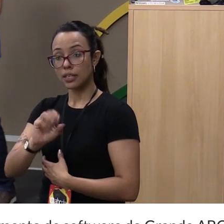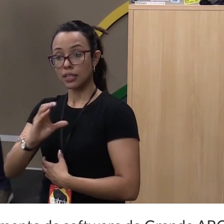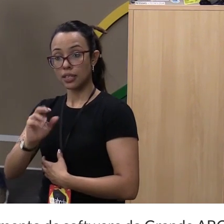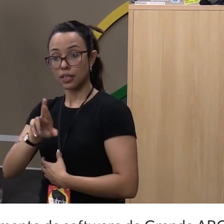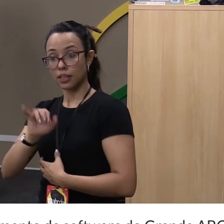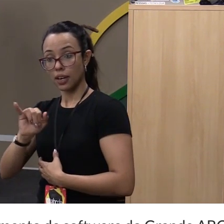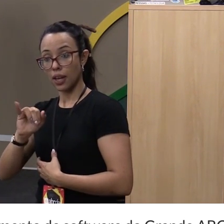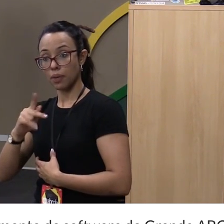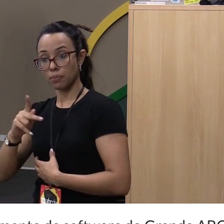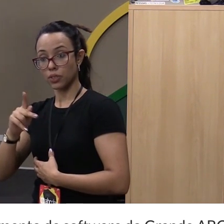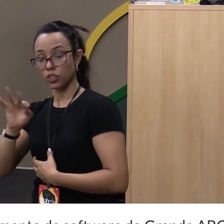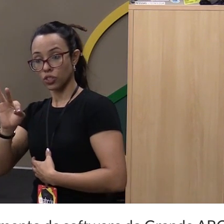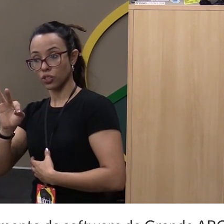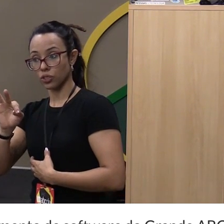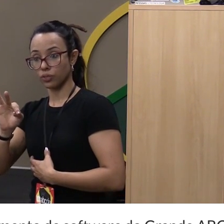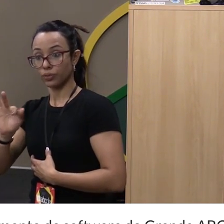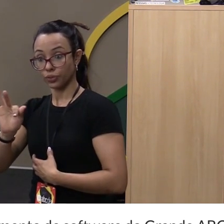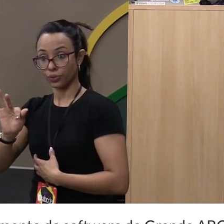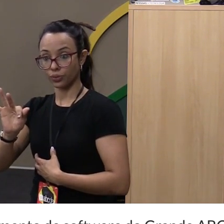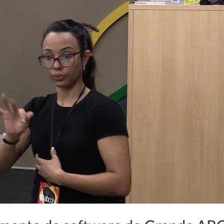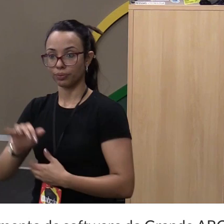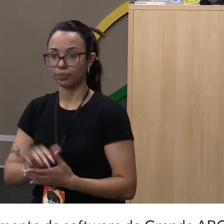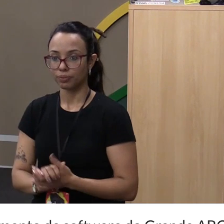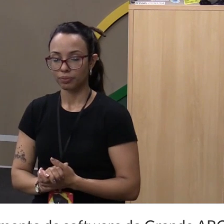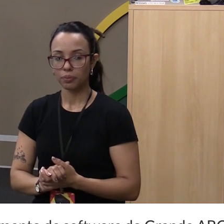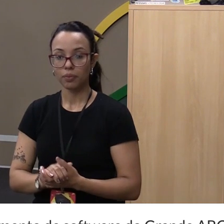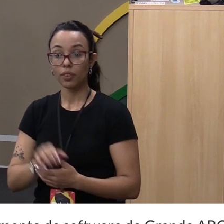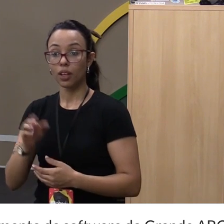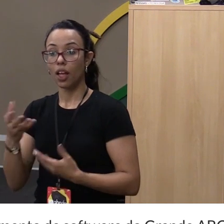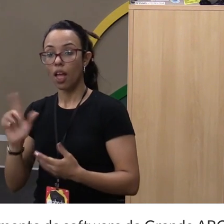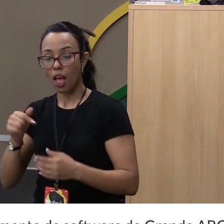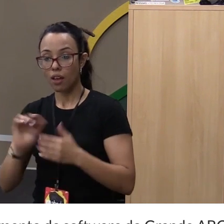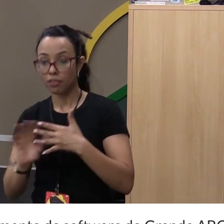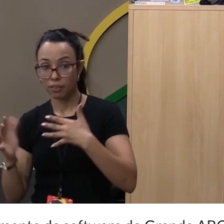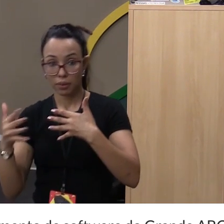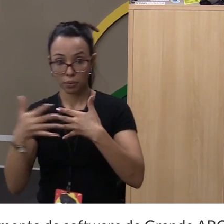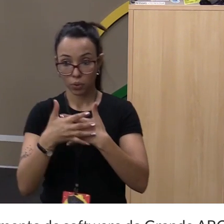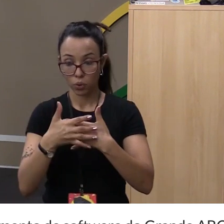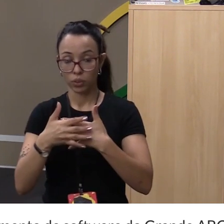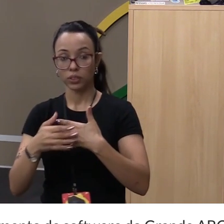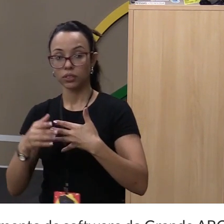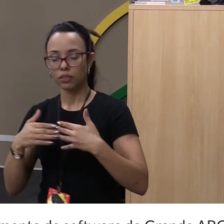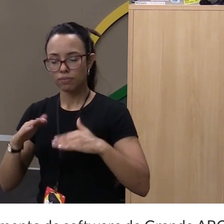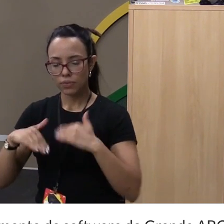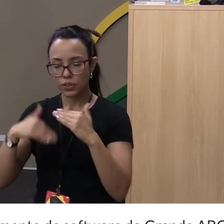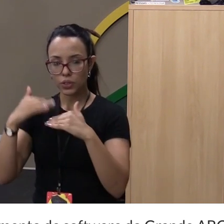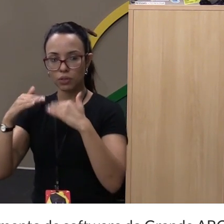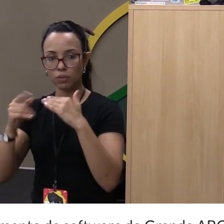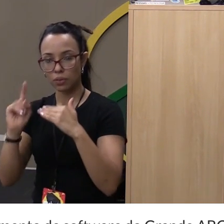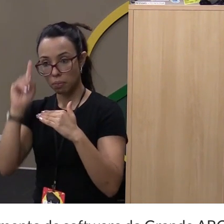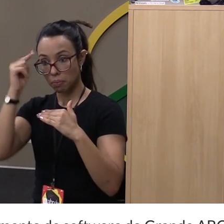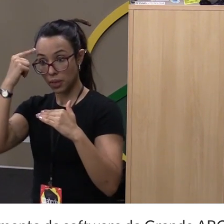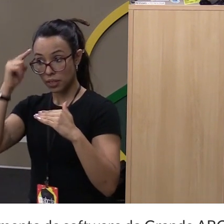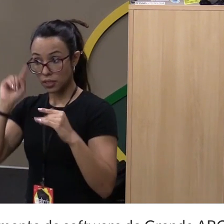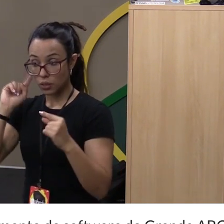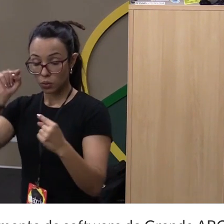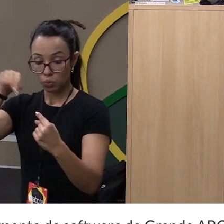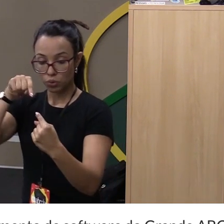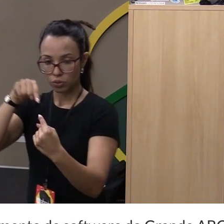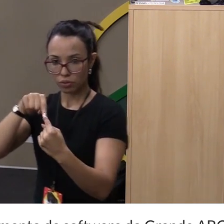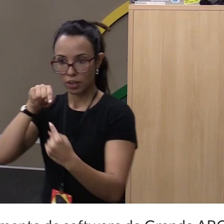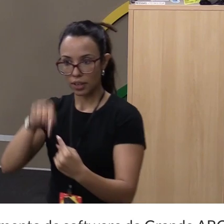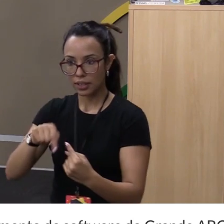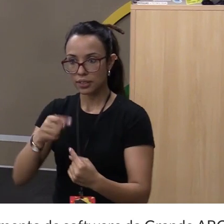É um framework que foi desenvolvido pensando nessas dificuldades. Processamento síncrono,